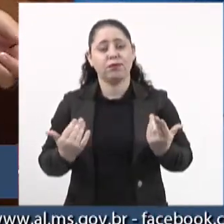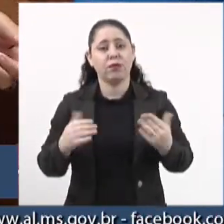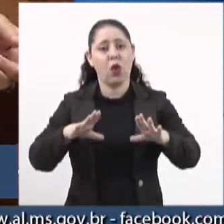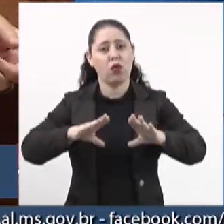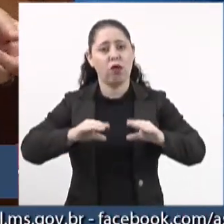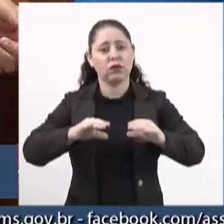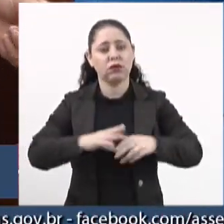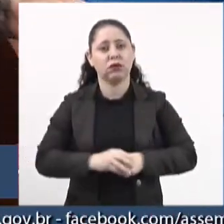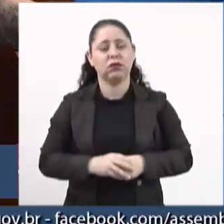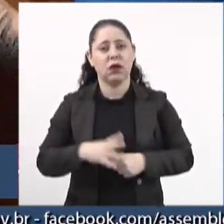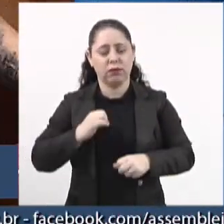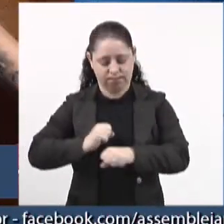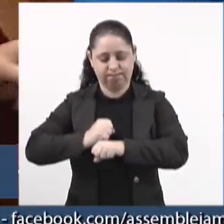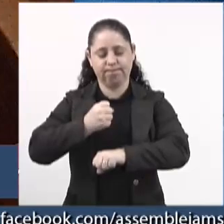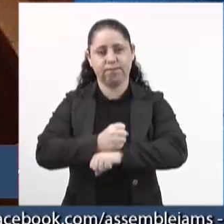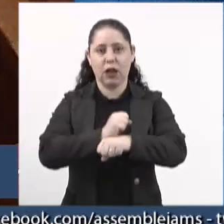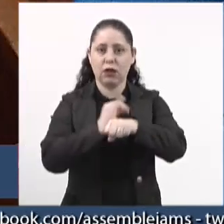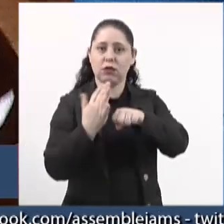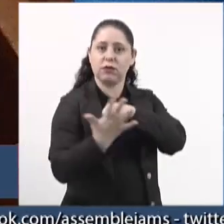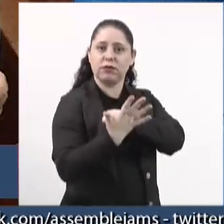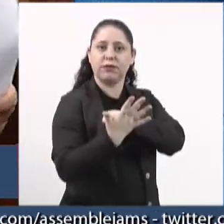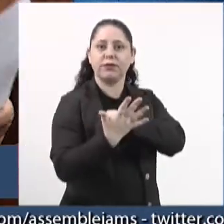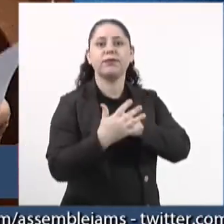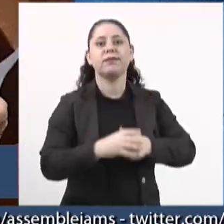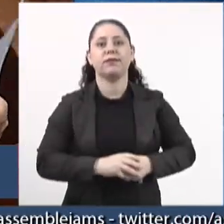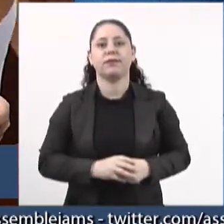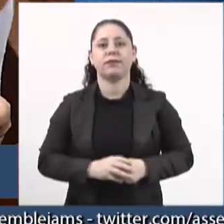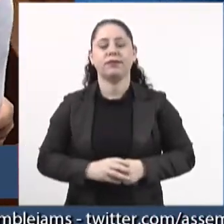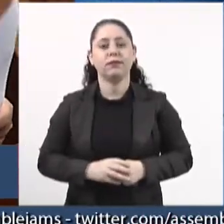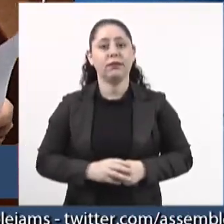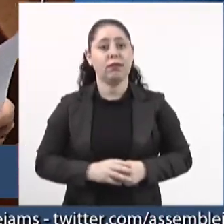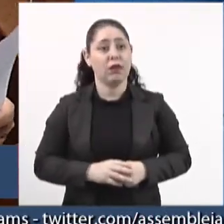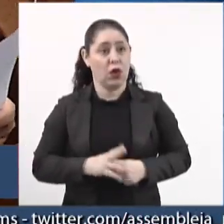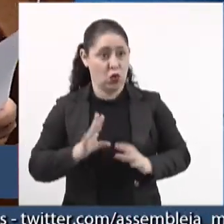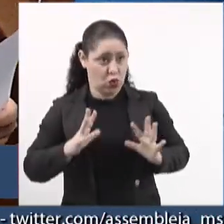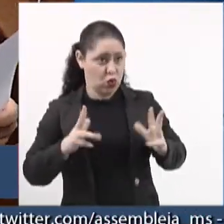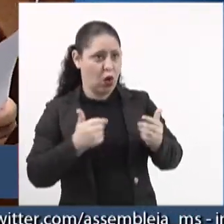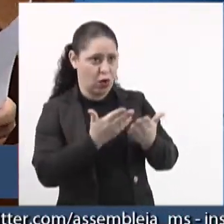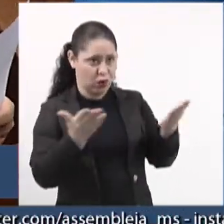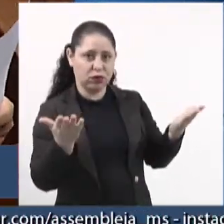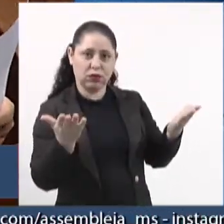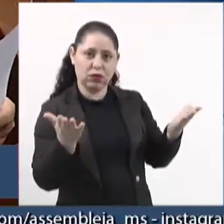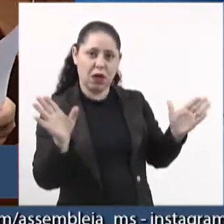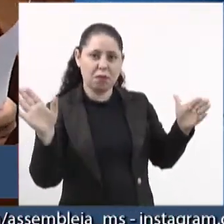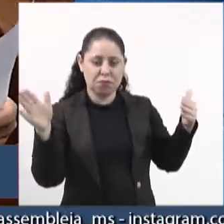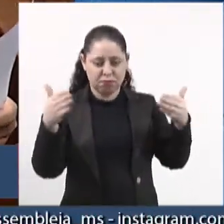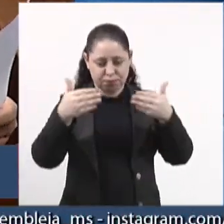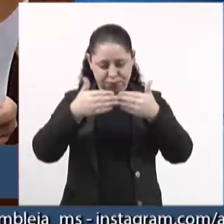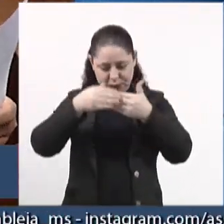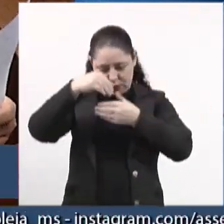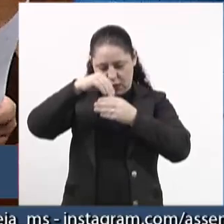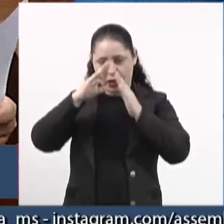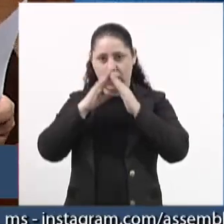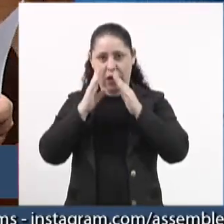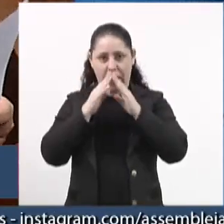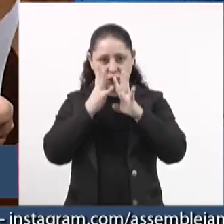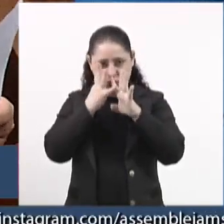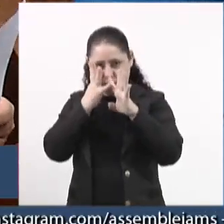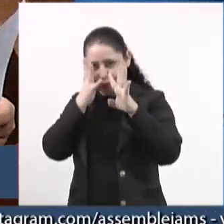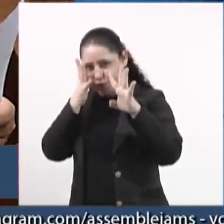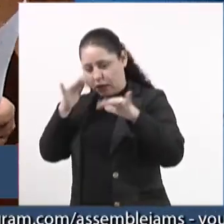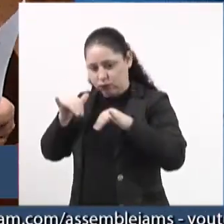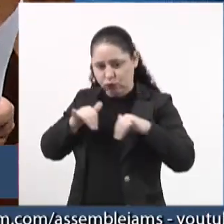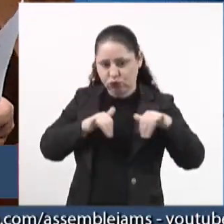para enfrentar essa pandemia. Enquanto todos estavam trancados em casa, fazendo fila em